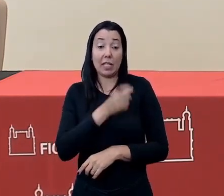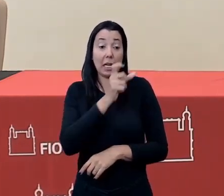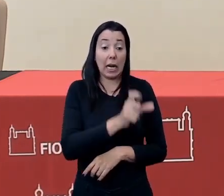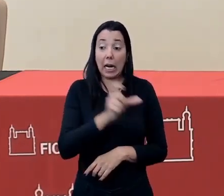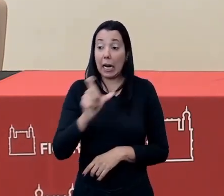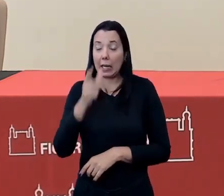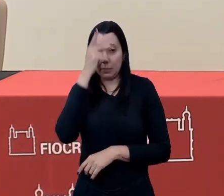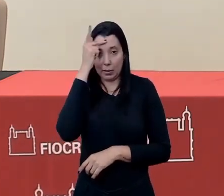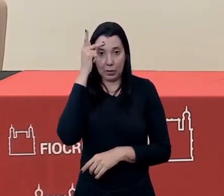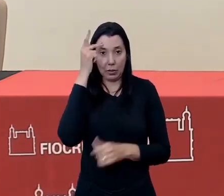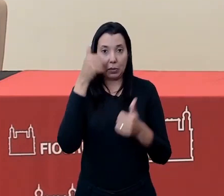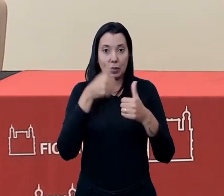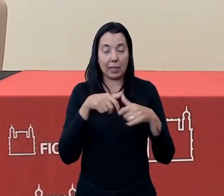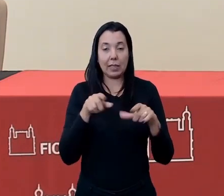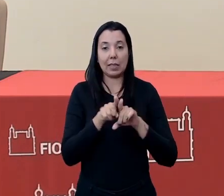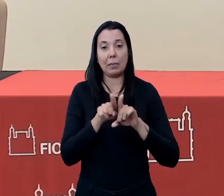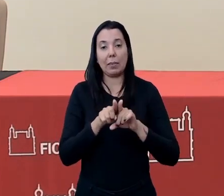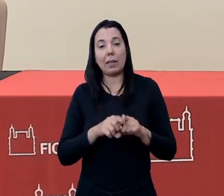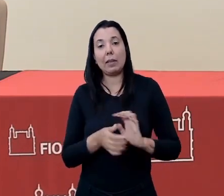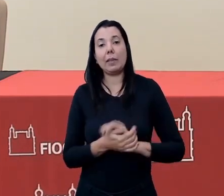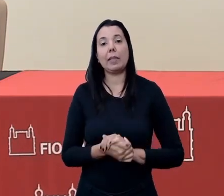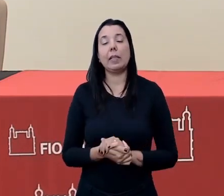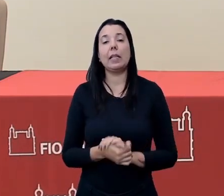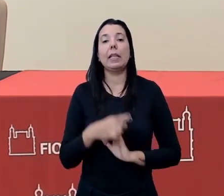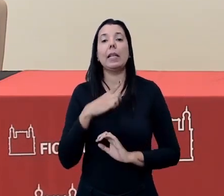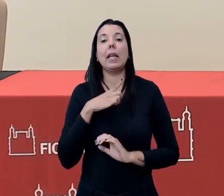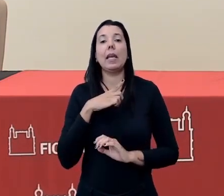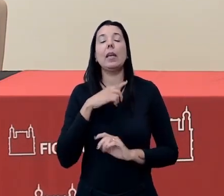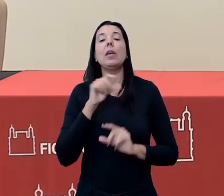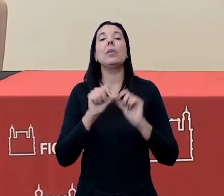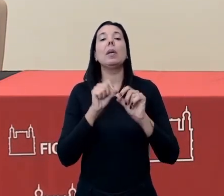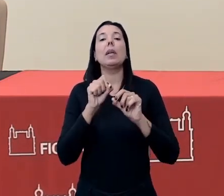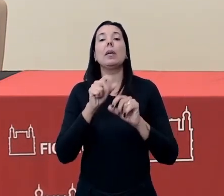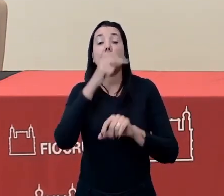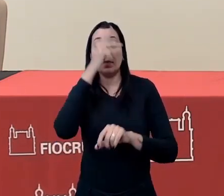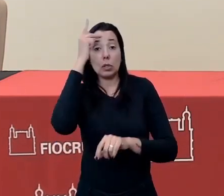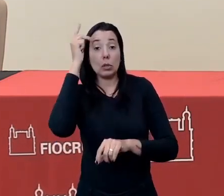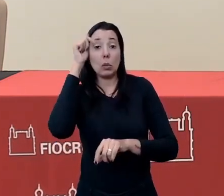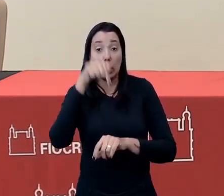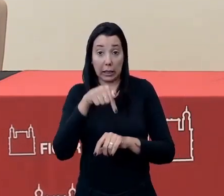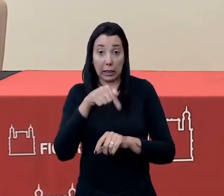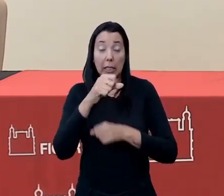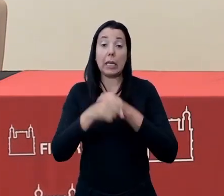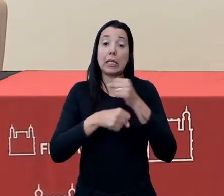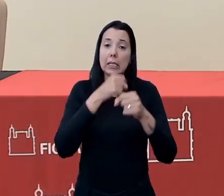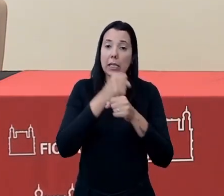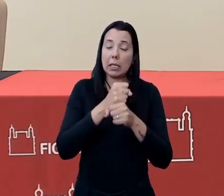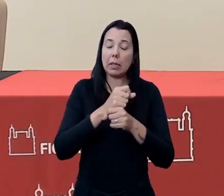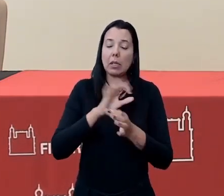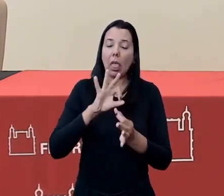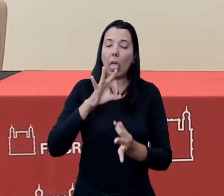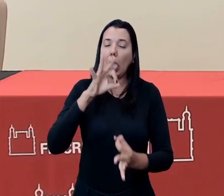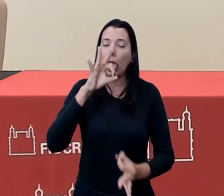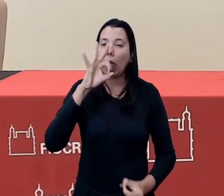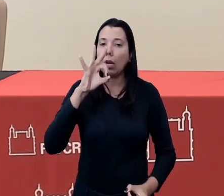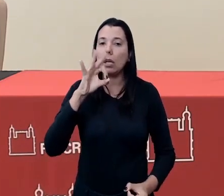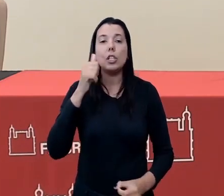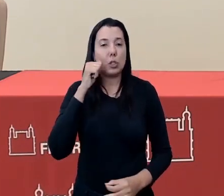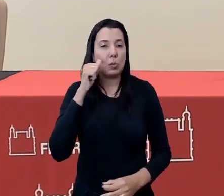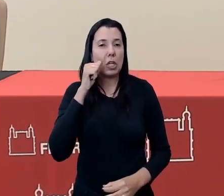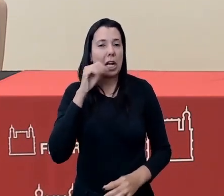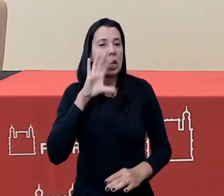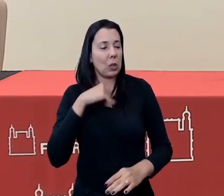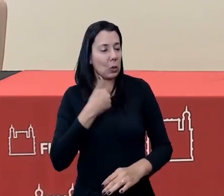cada um está, cada um, cada uma. A gente tem um público, esse ano, ainda mais extenso, de mulheres no nosso